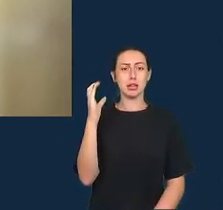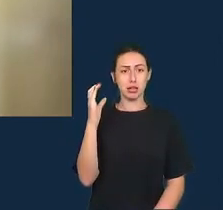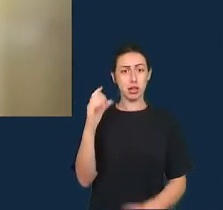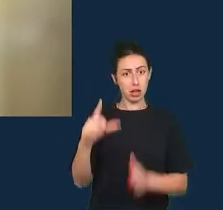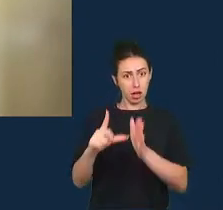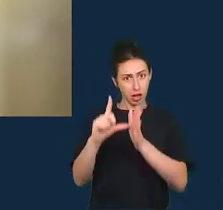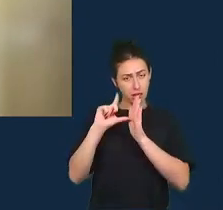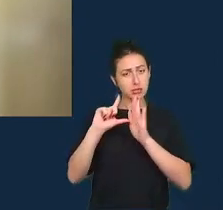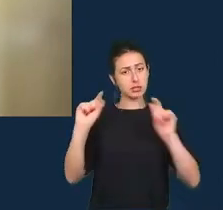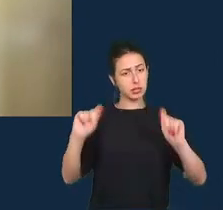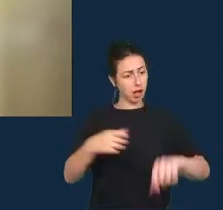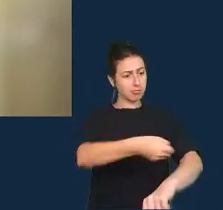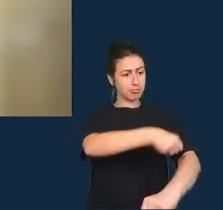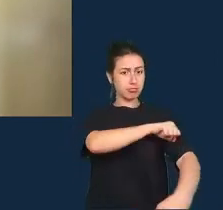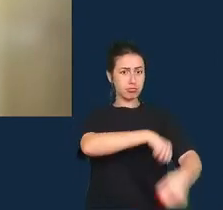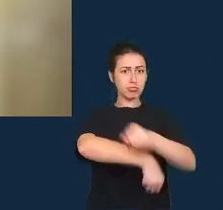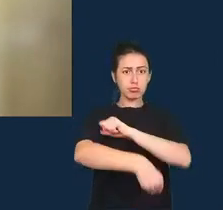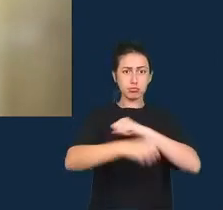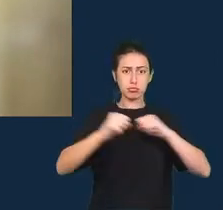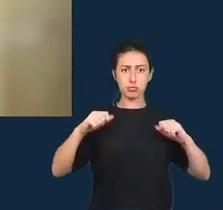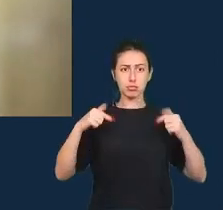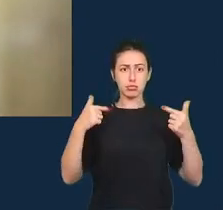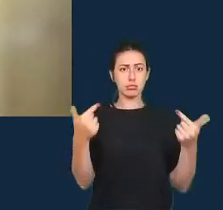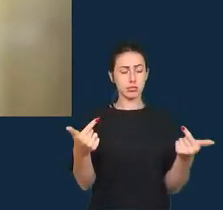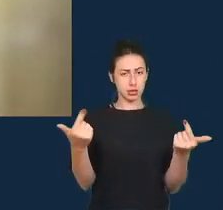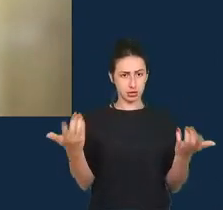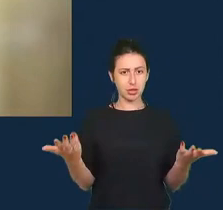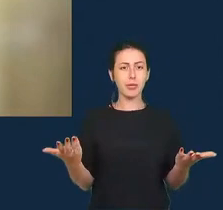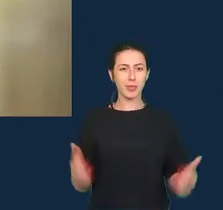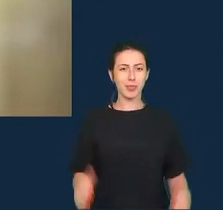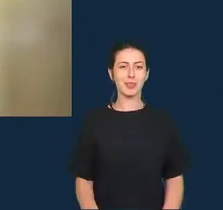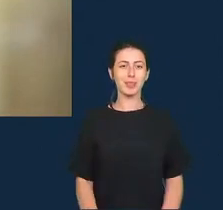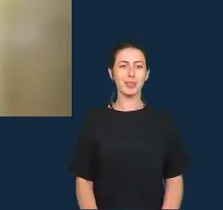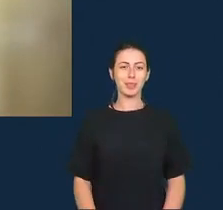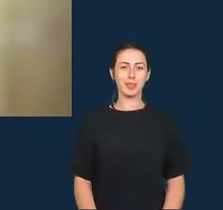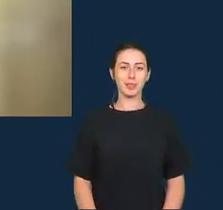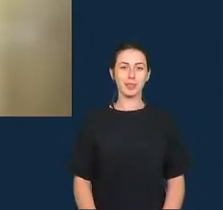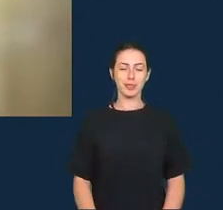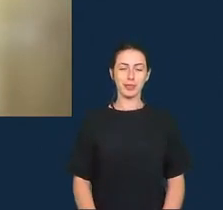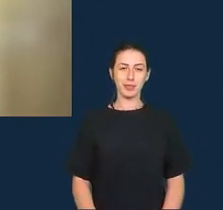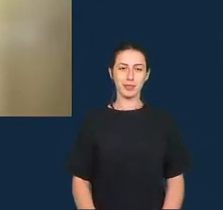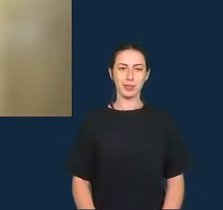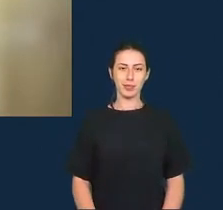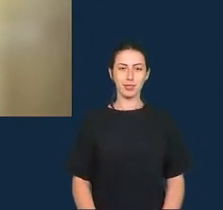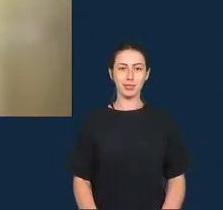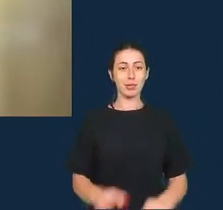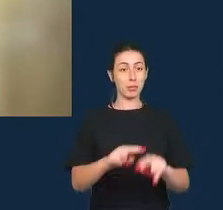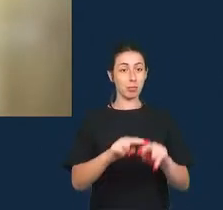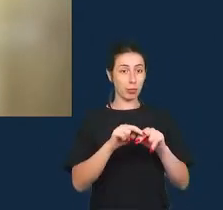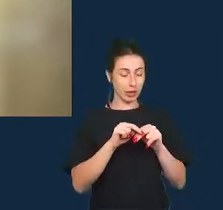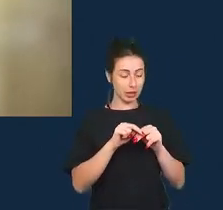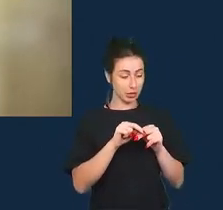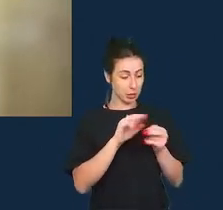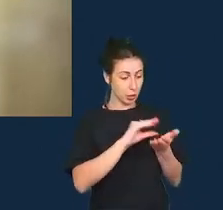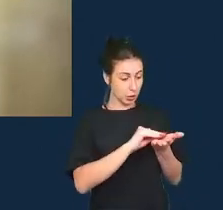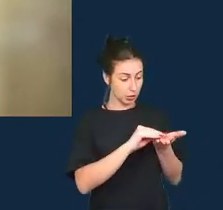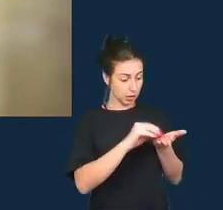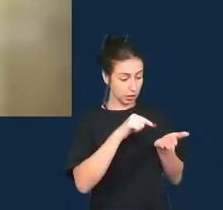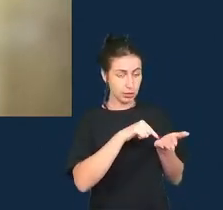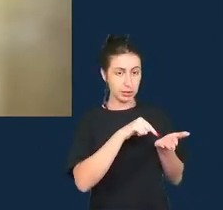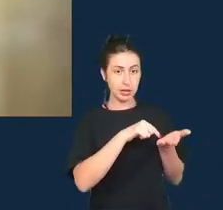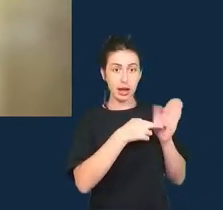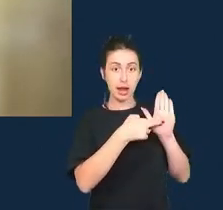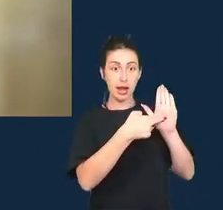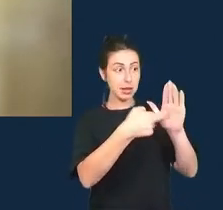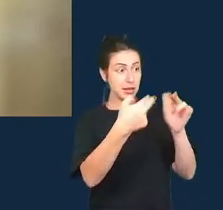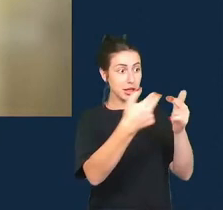então saindo um pouquinho da noção de dados que são somente representações produzidas do mundo e sim temos que ver